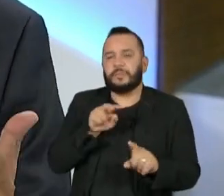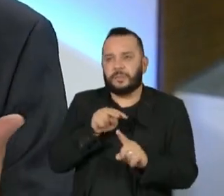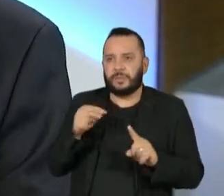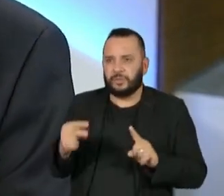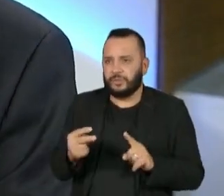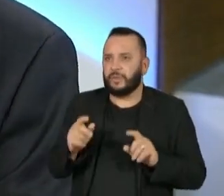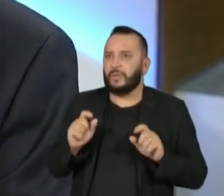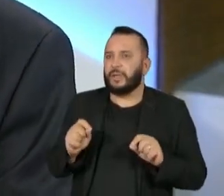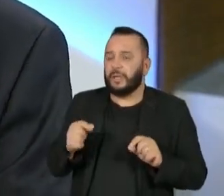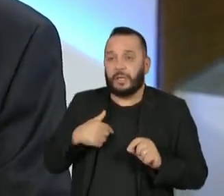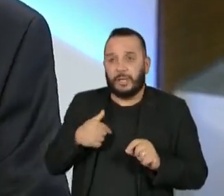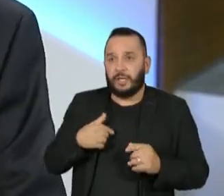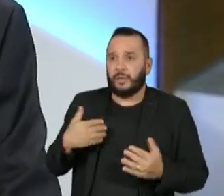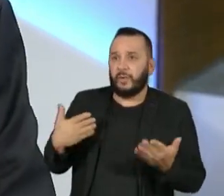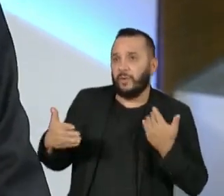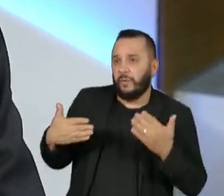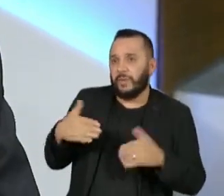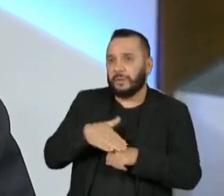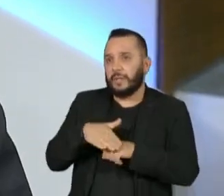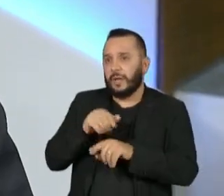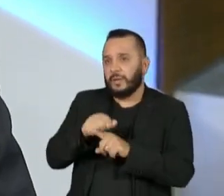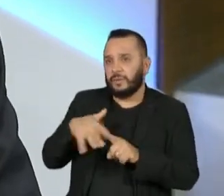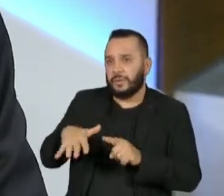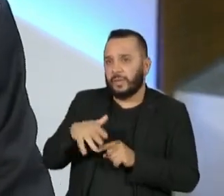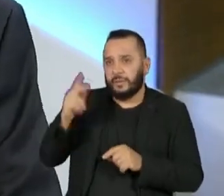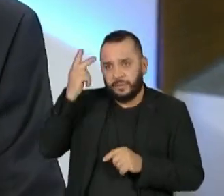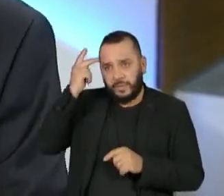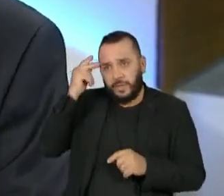com setores que estão indecisos da sociedade paulista.